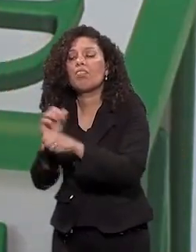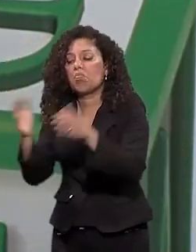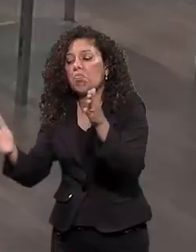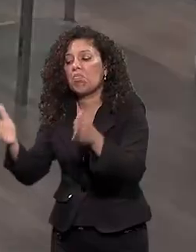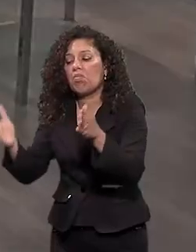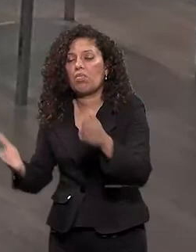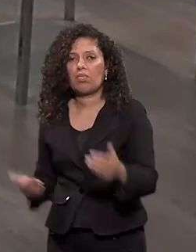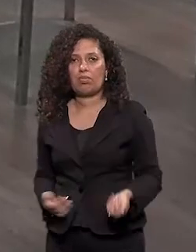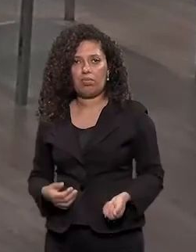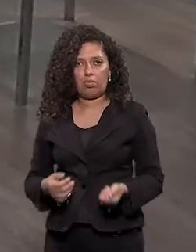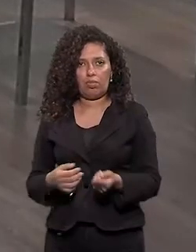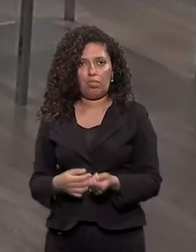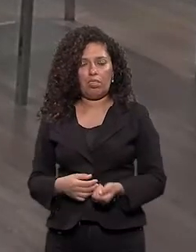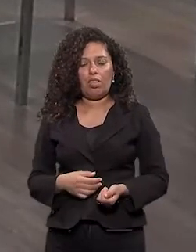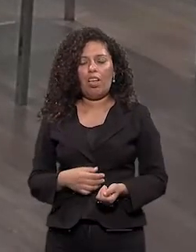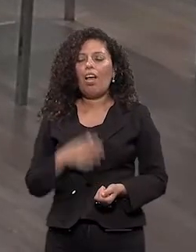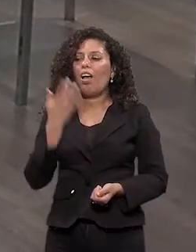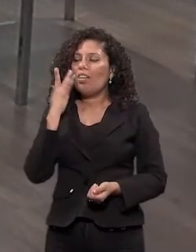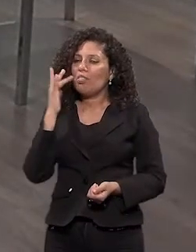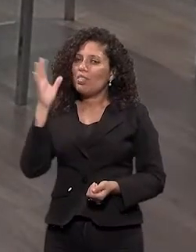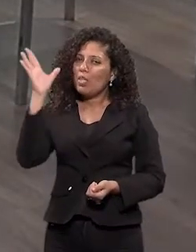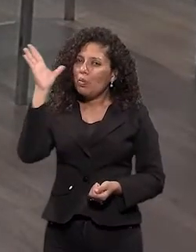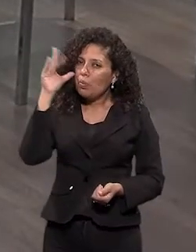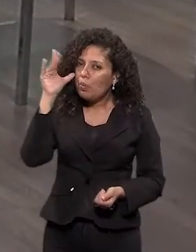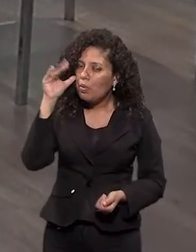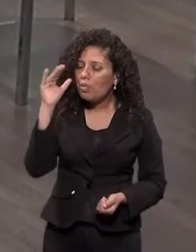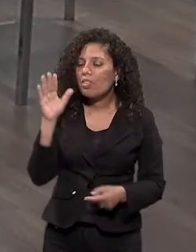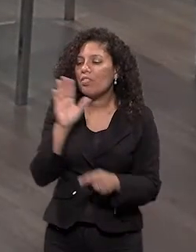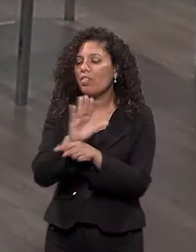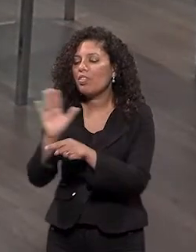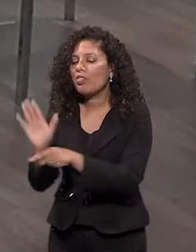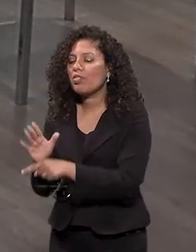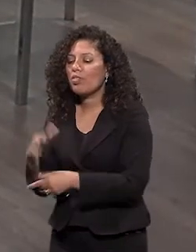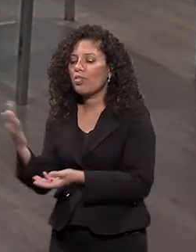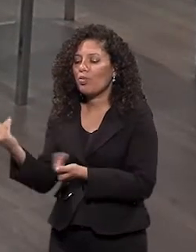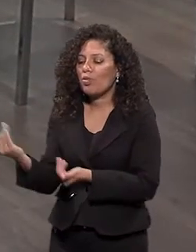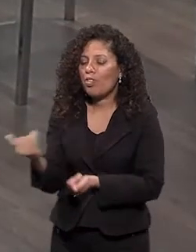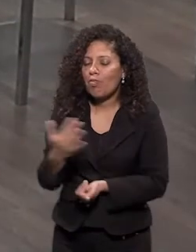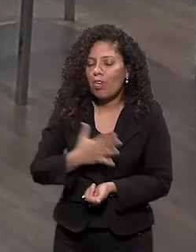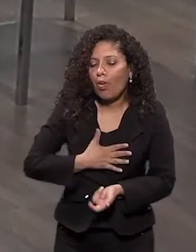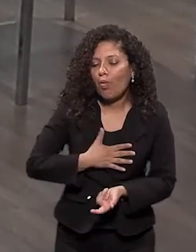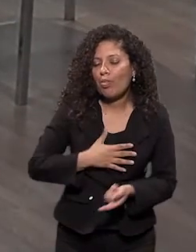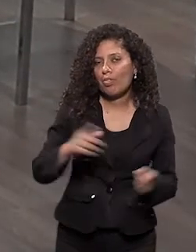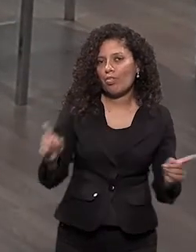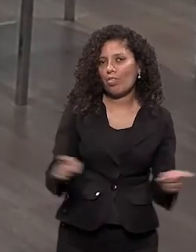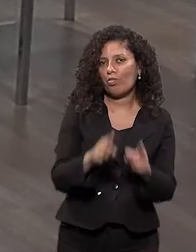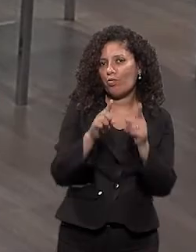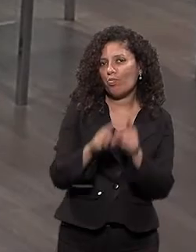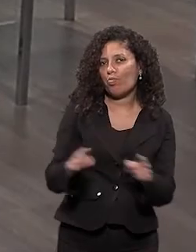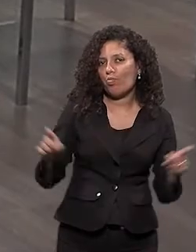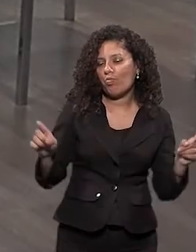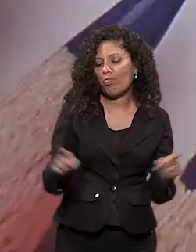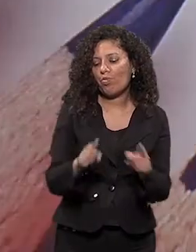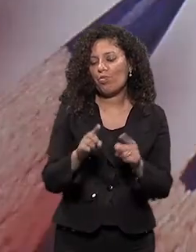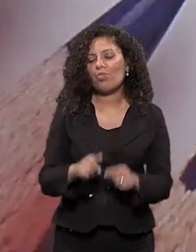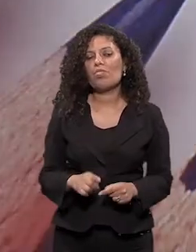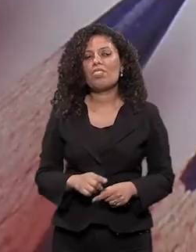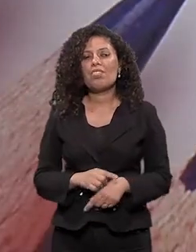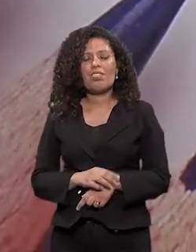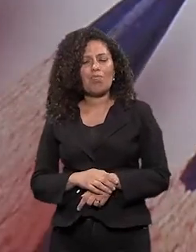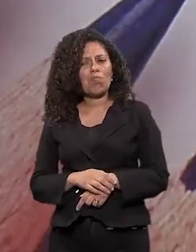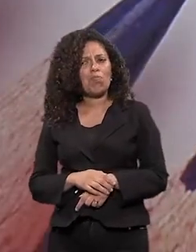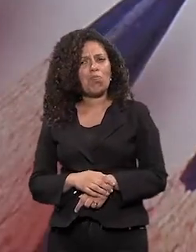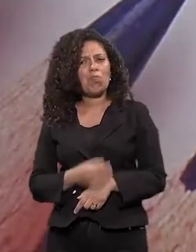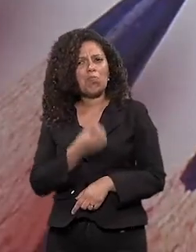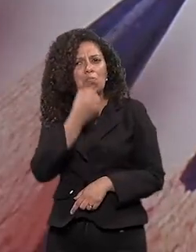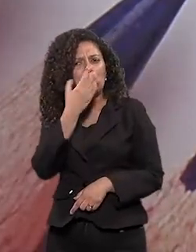né E essa curiosidade Eu acho que vai levando Ao gosto pela coisa Poxa, isso funciona Ah, esse negócio de meio Para que